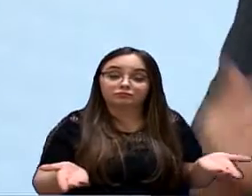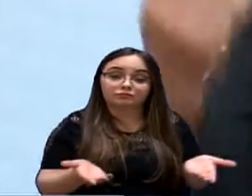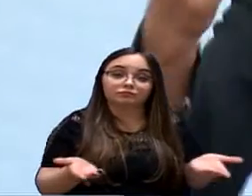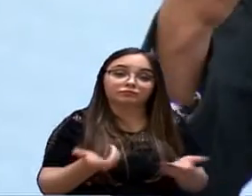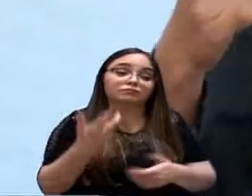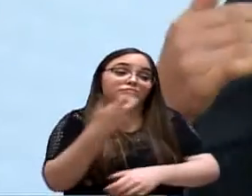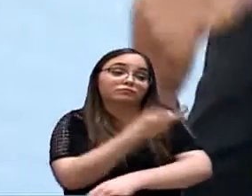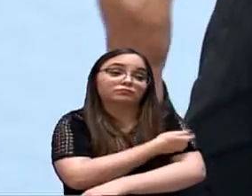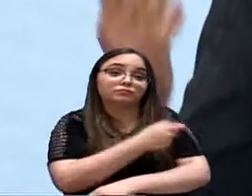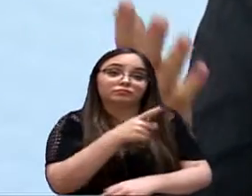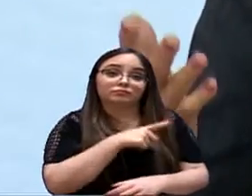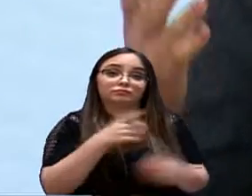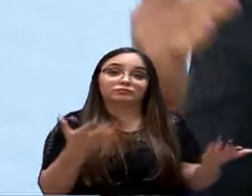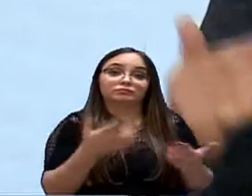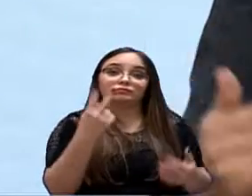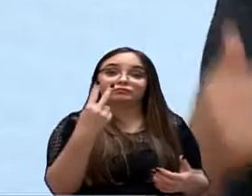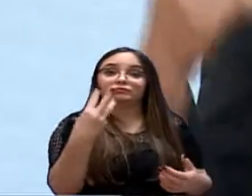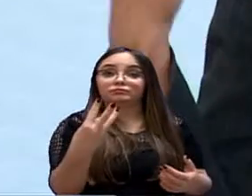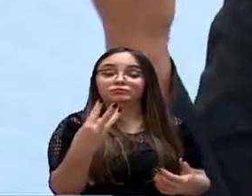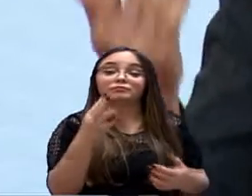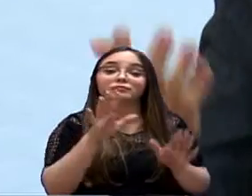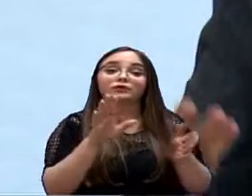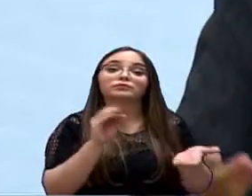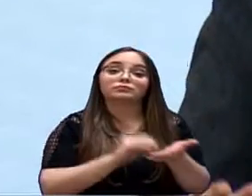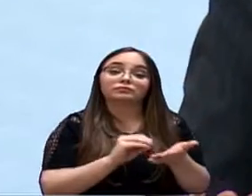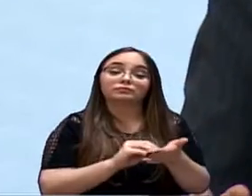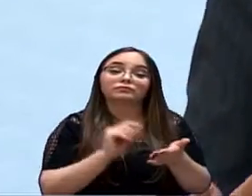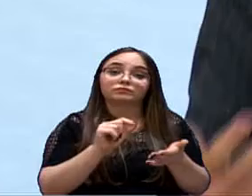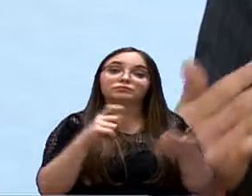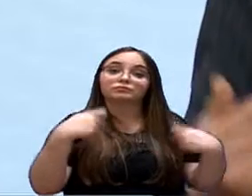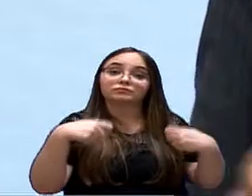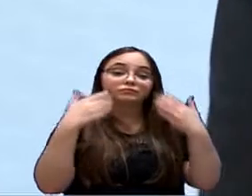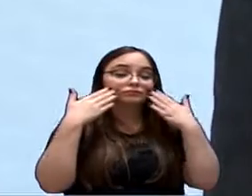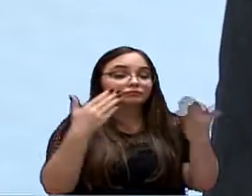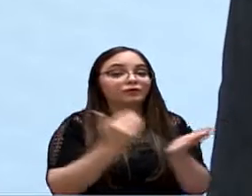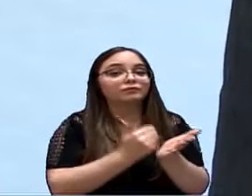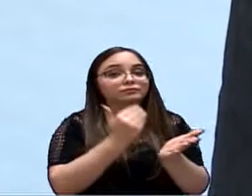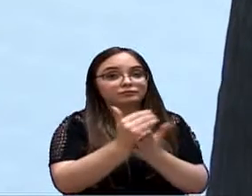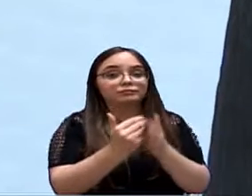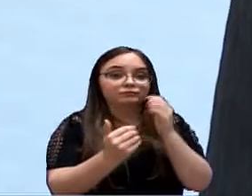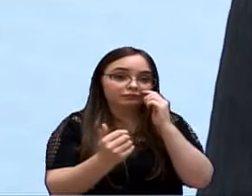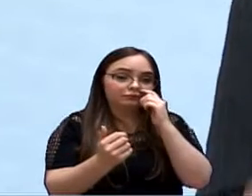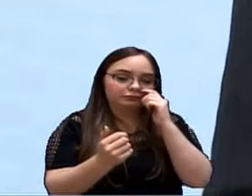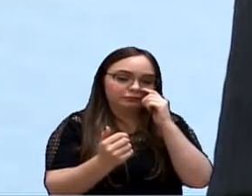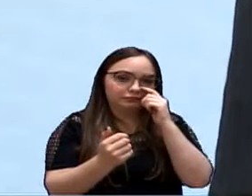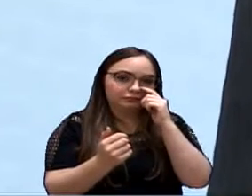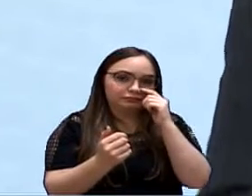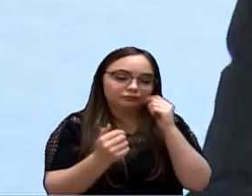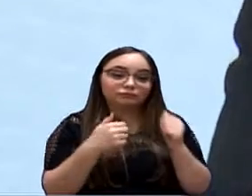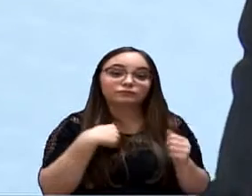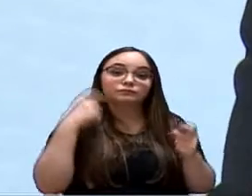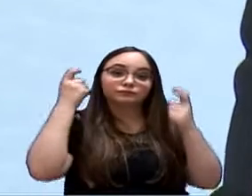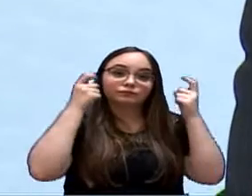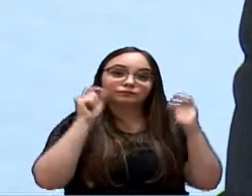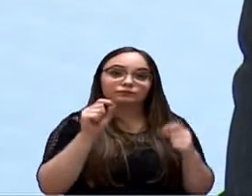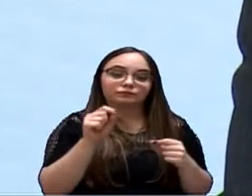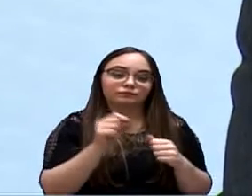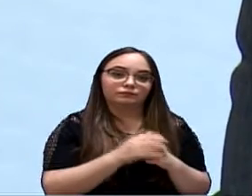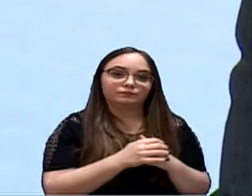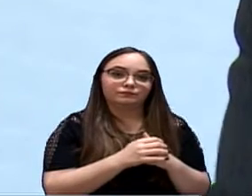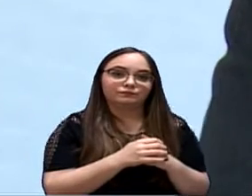ainda está na idade de 23, mas ainda precisa de uma transparência. É importante... A minha preocupação,